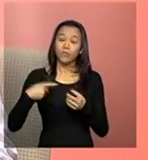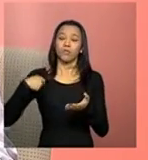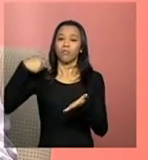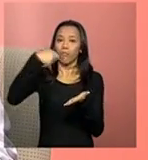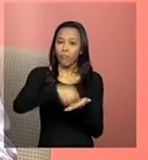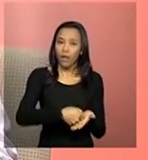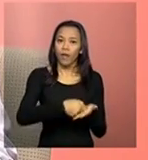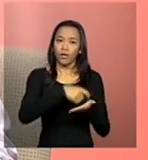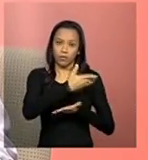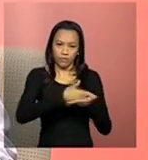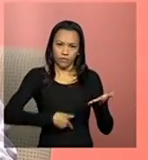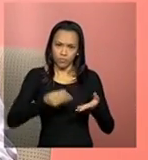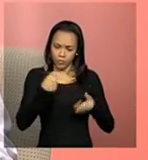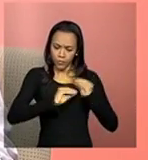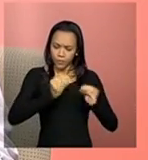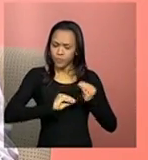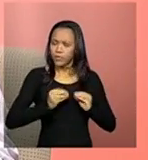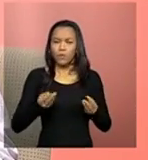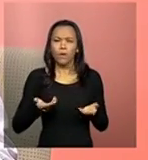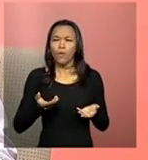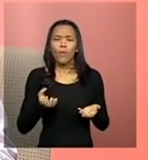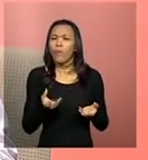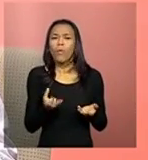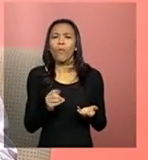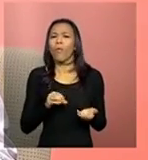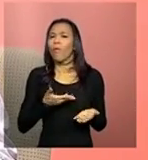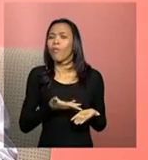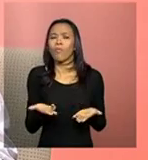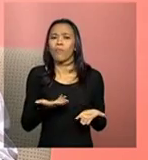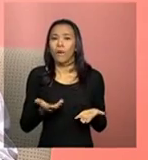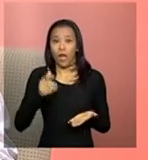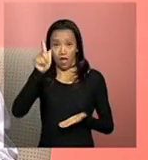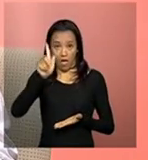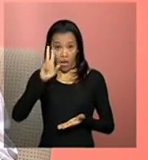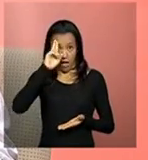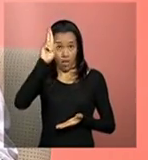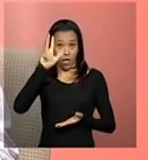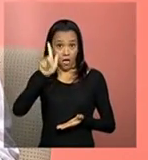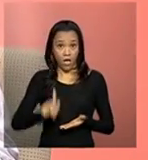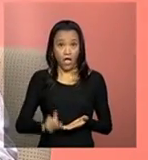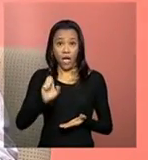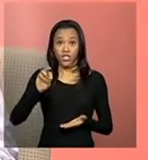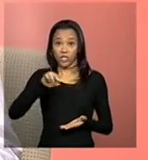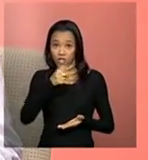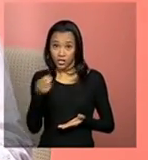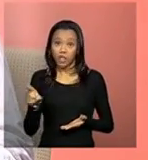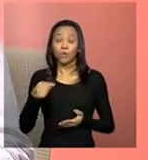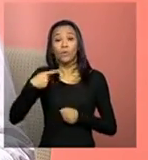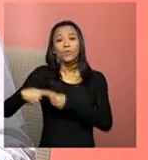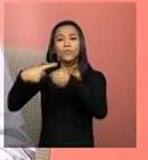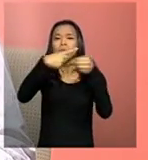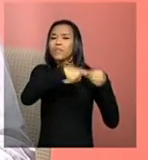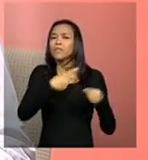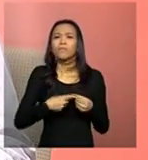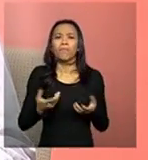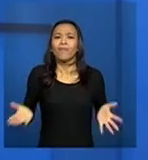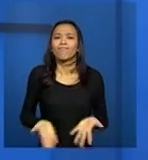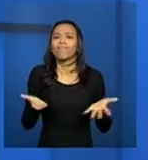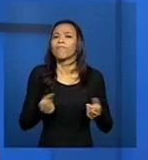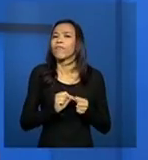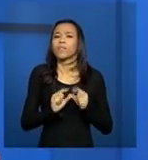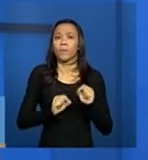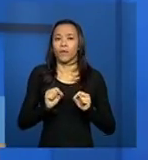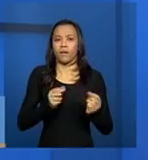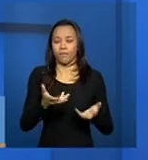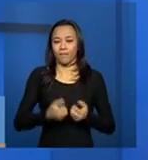preenchido. Conta para a gente o que a gestão municipal deve fazer para receber esse incentivo. Bom dia